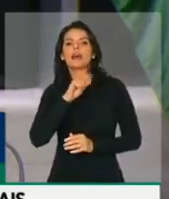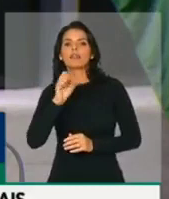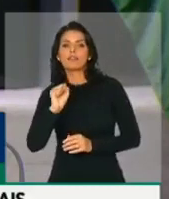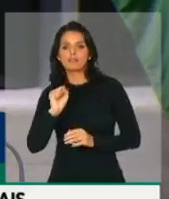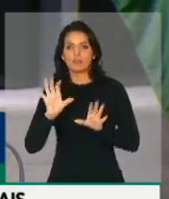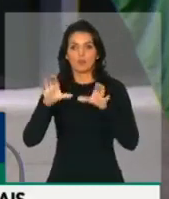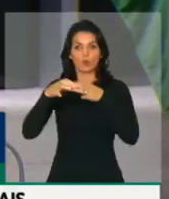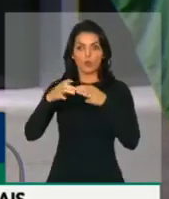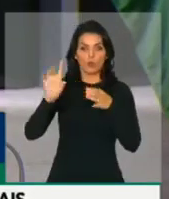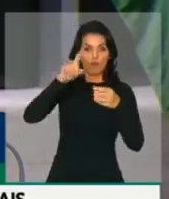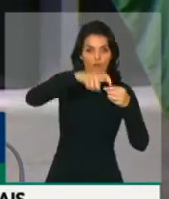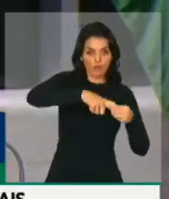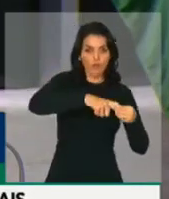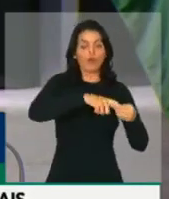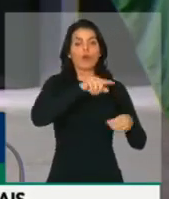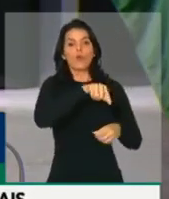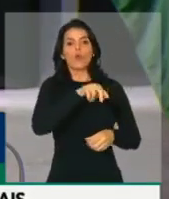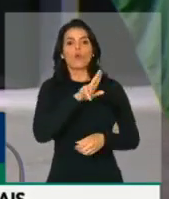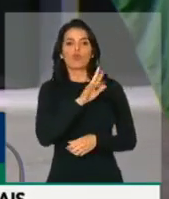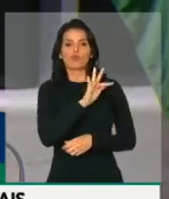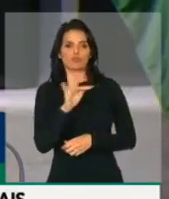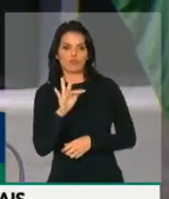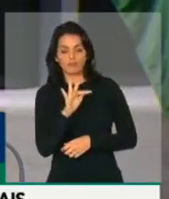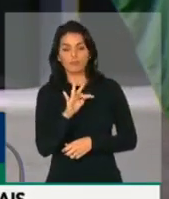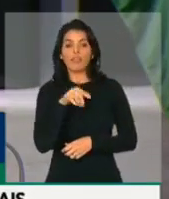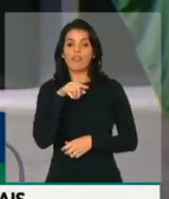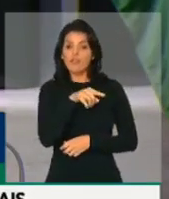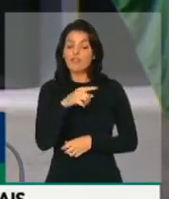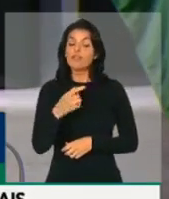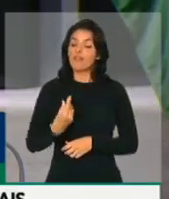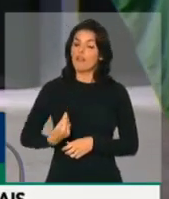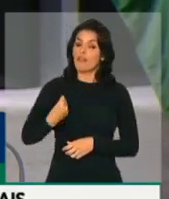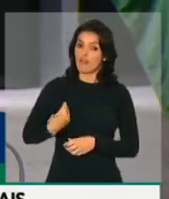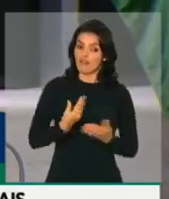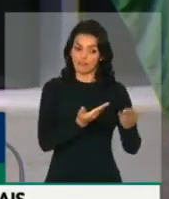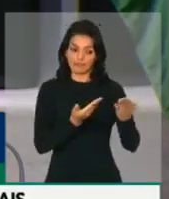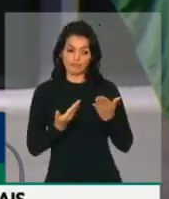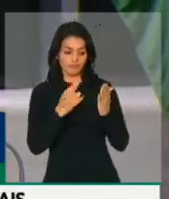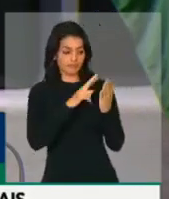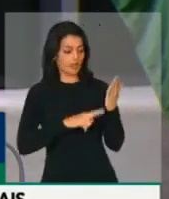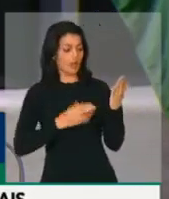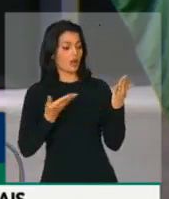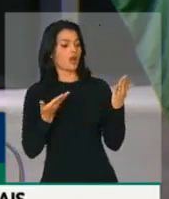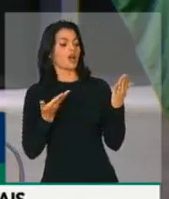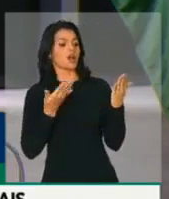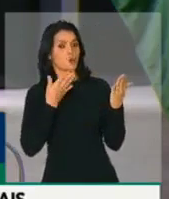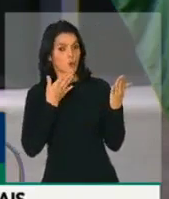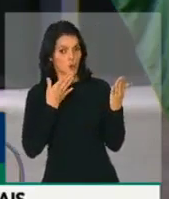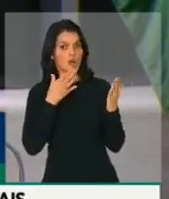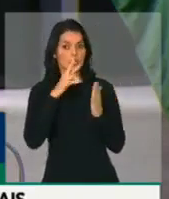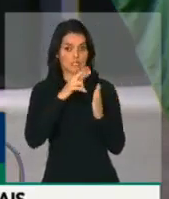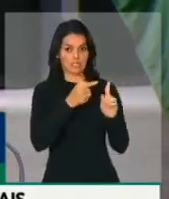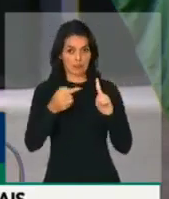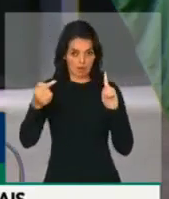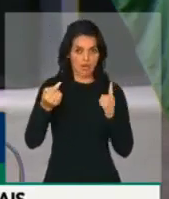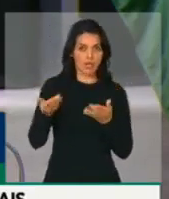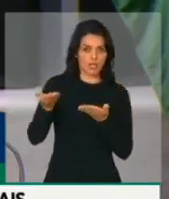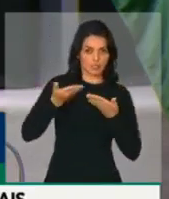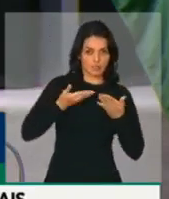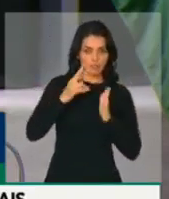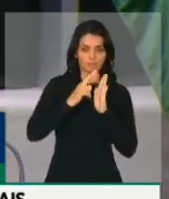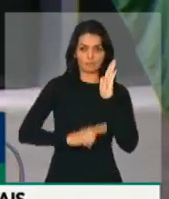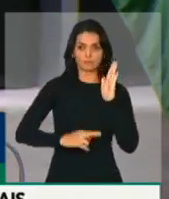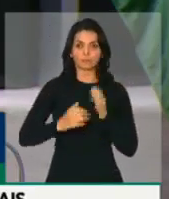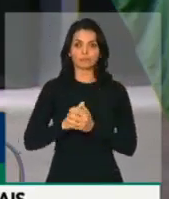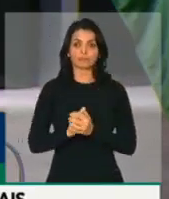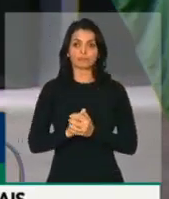estudo é vinculado à Universidade Federal Fluminense e eu recebi esse relatório essa semana. Eu fui, o deputado André